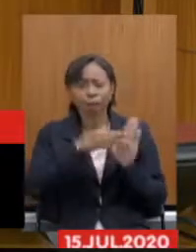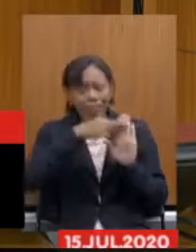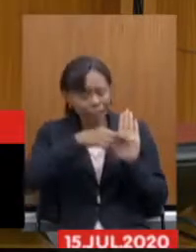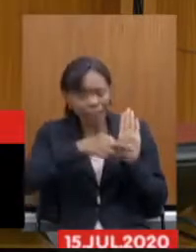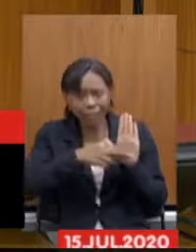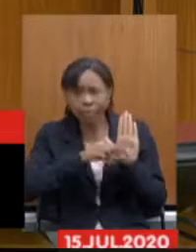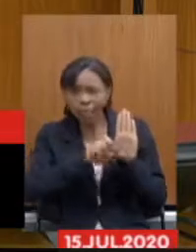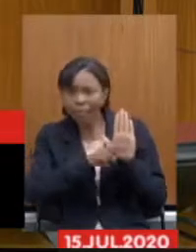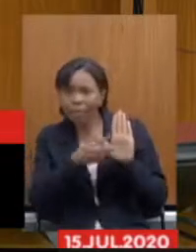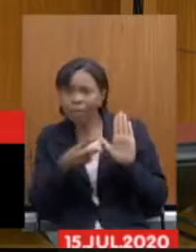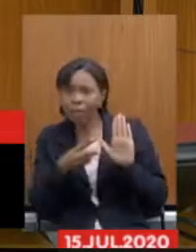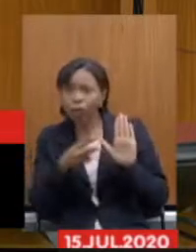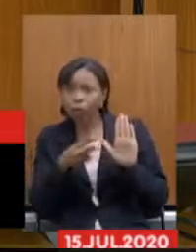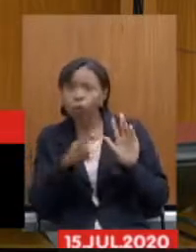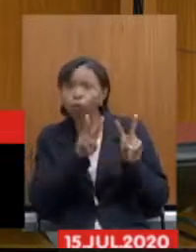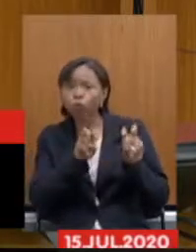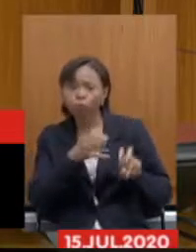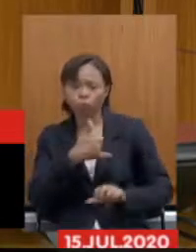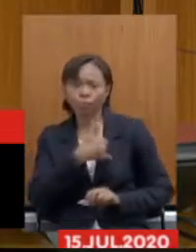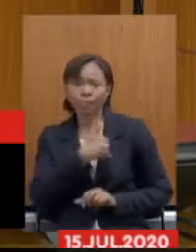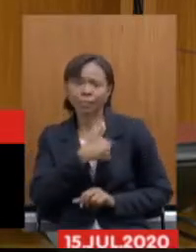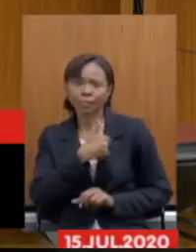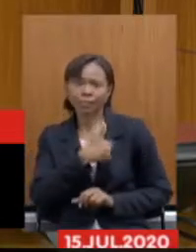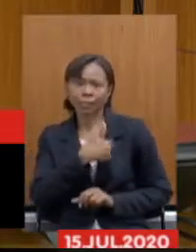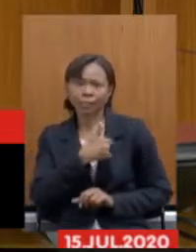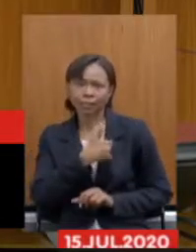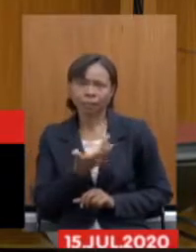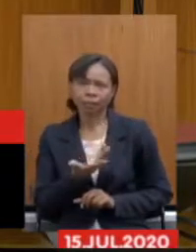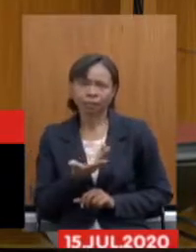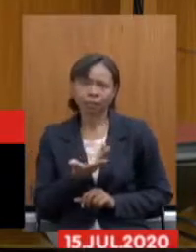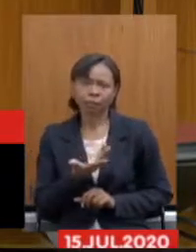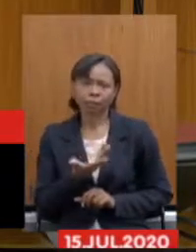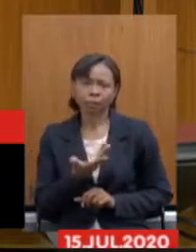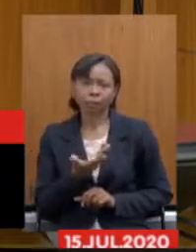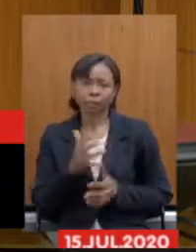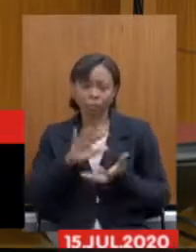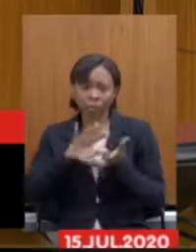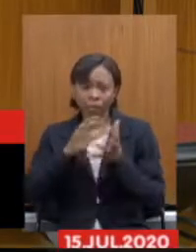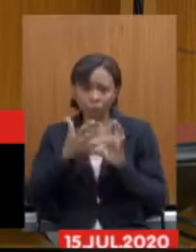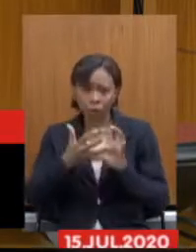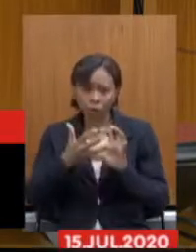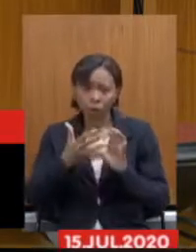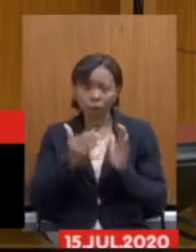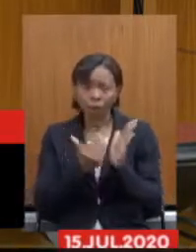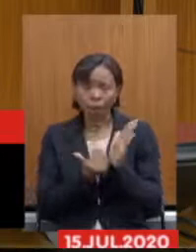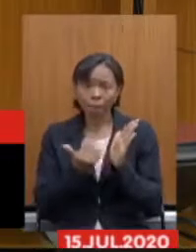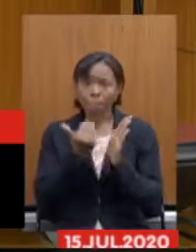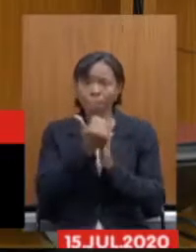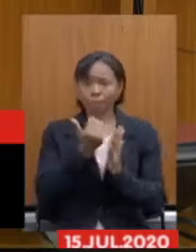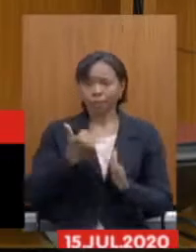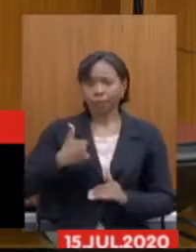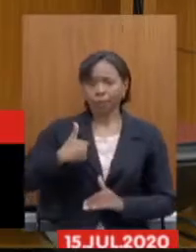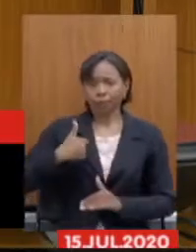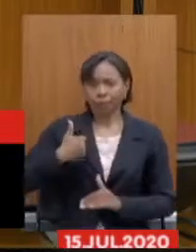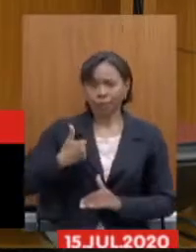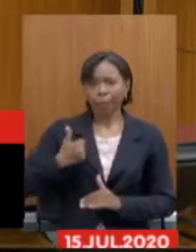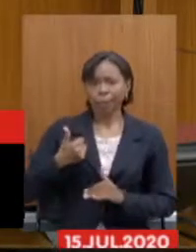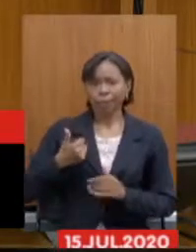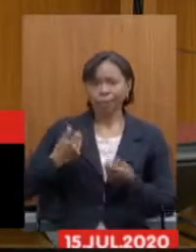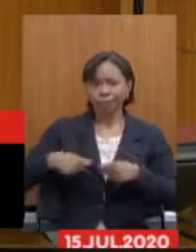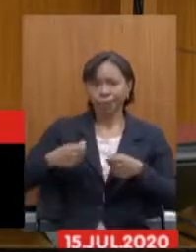transição para a idade. Há, na reforma, um aumento da idade necessária para a aposentadoria,